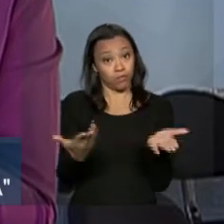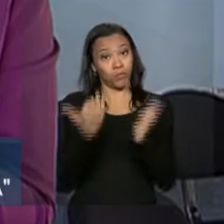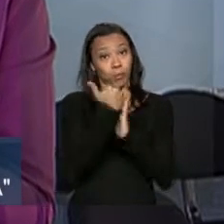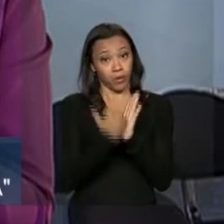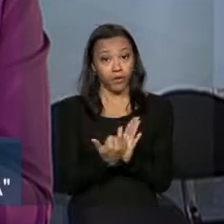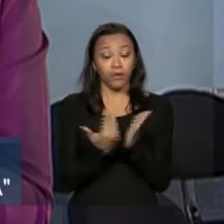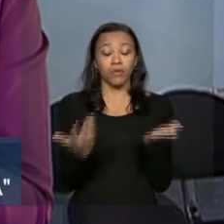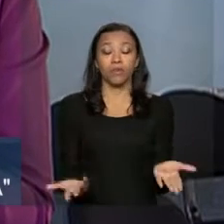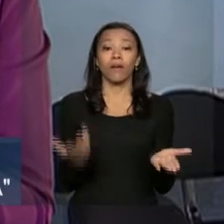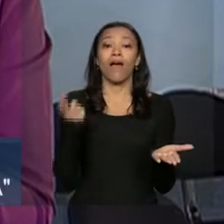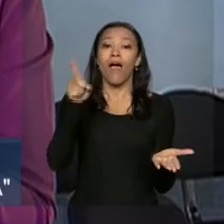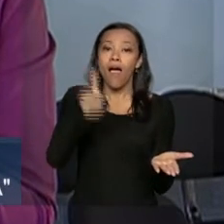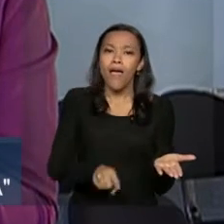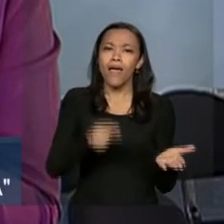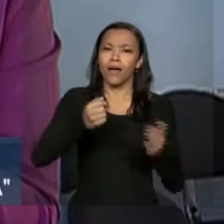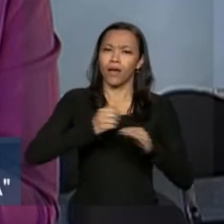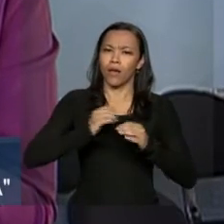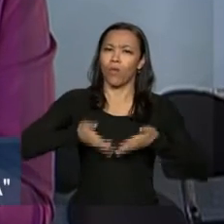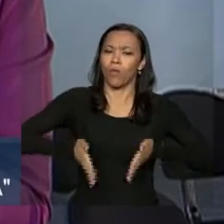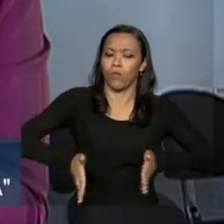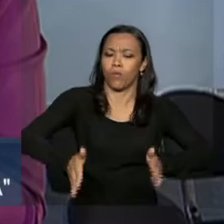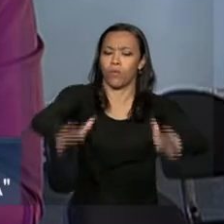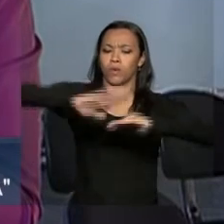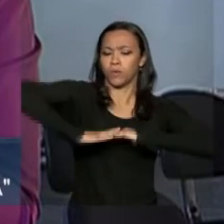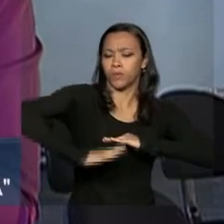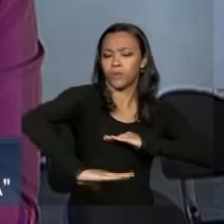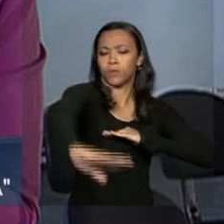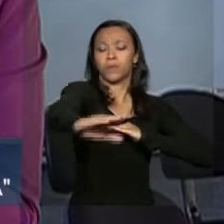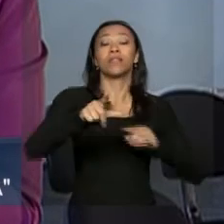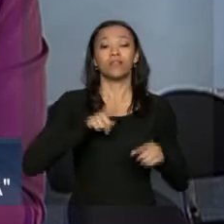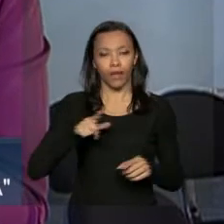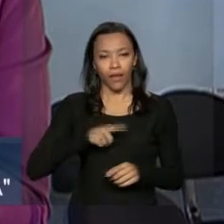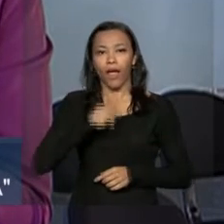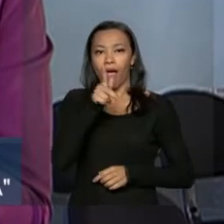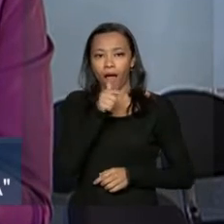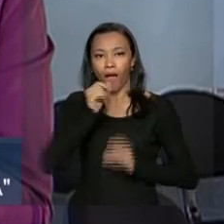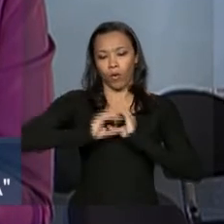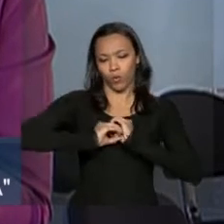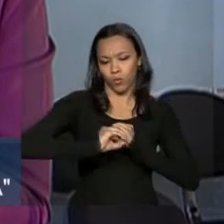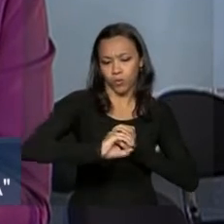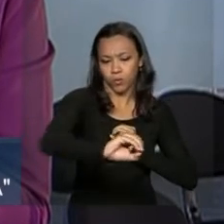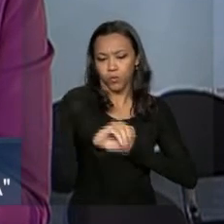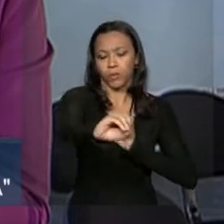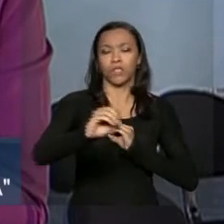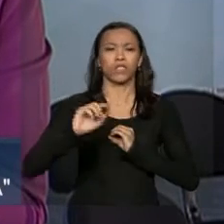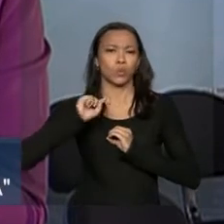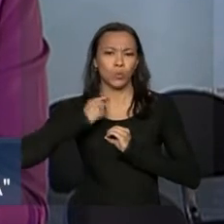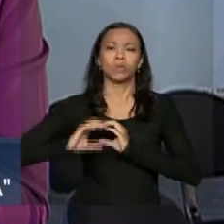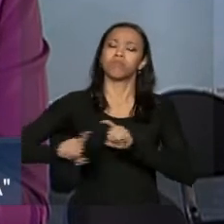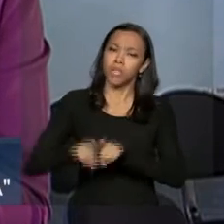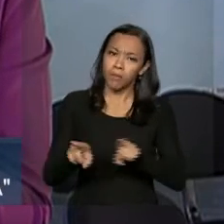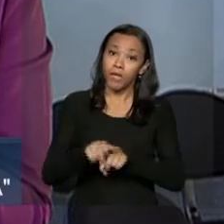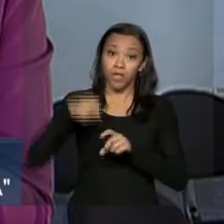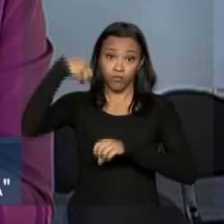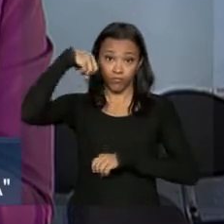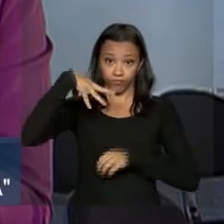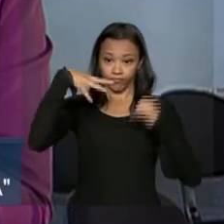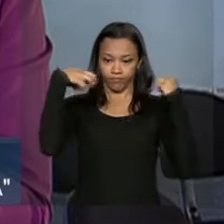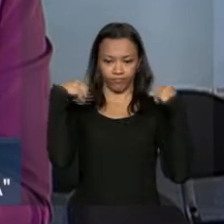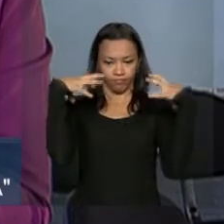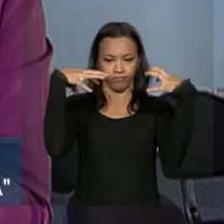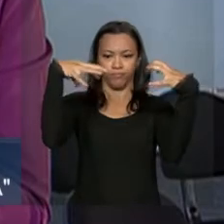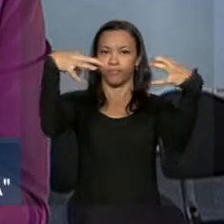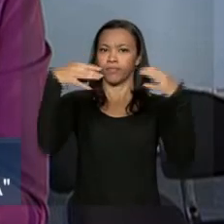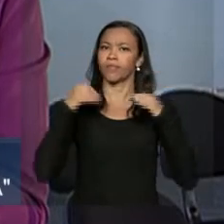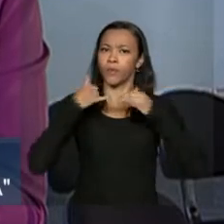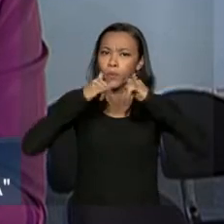seja, as ruas são pavimentadas, tem acesso à rede de água e coleta de esgoto e luz elétrica funcionando, além de